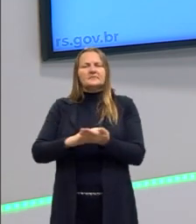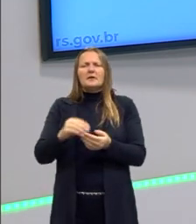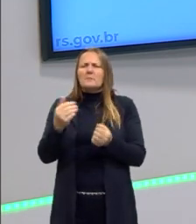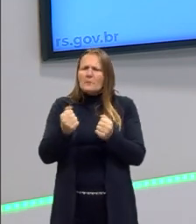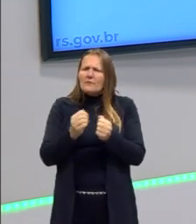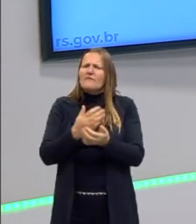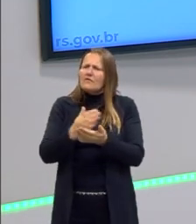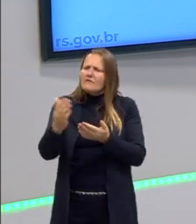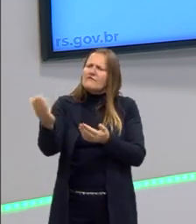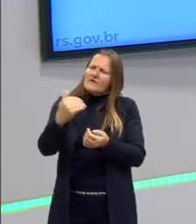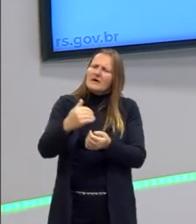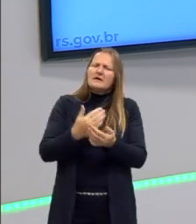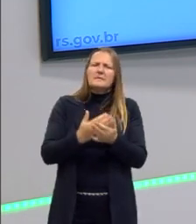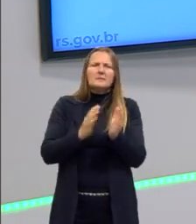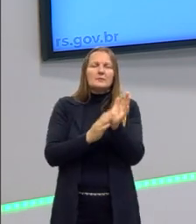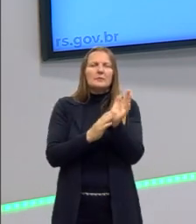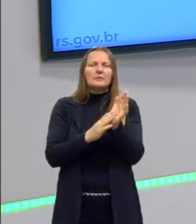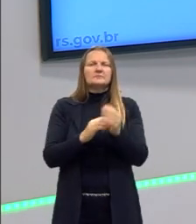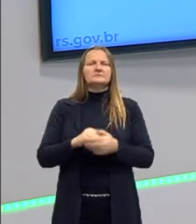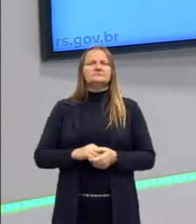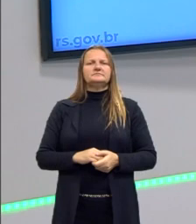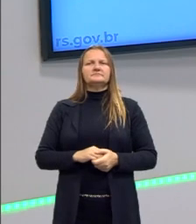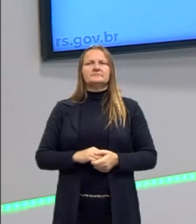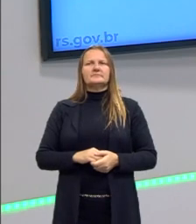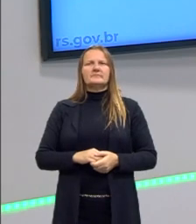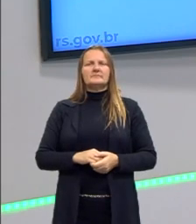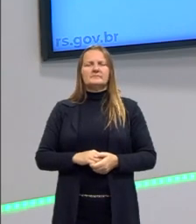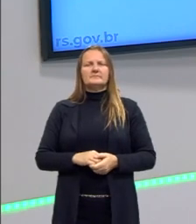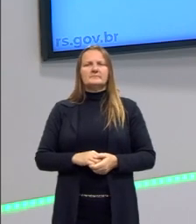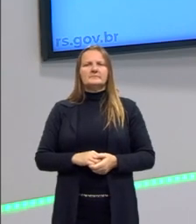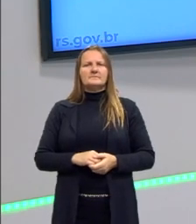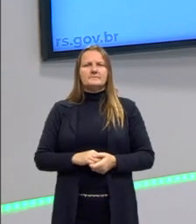pessoas a ficar nessa proposta. Hoje nós já temos isso